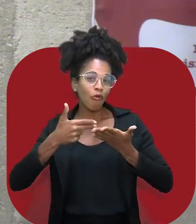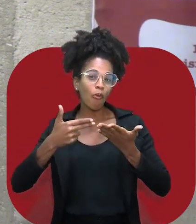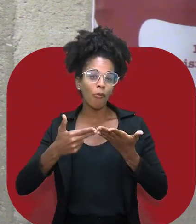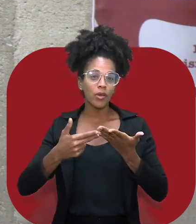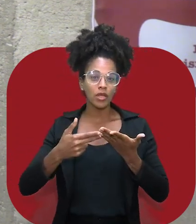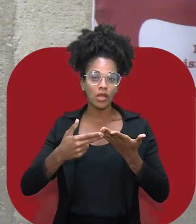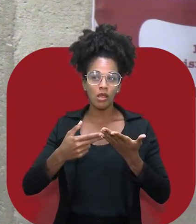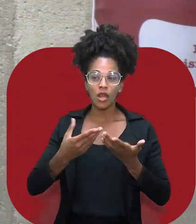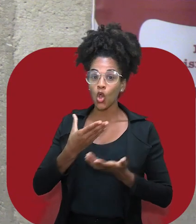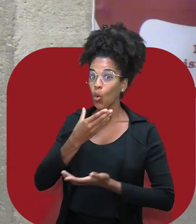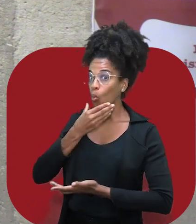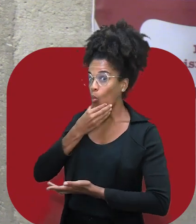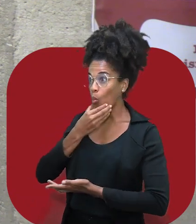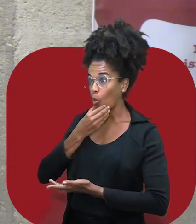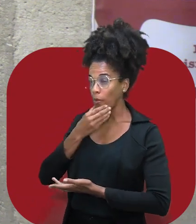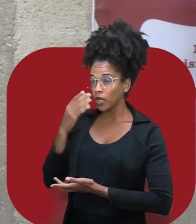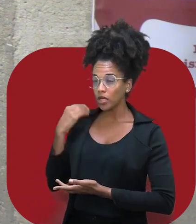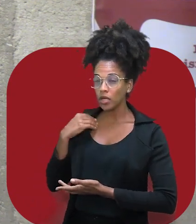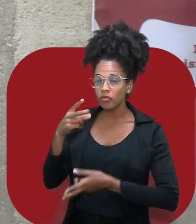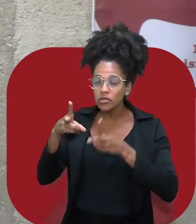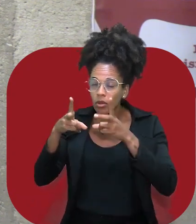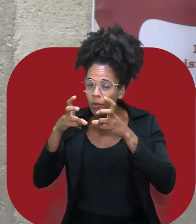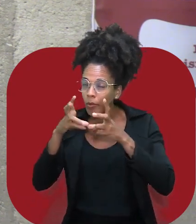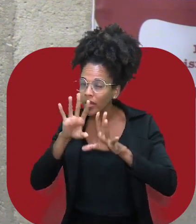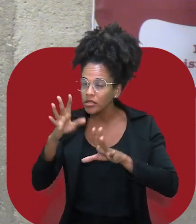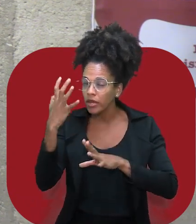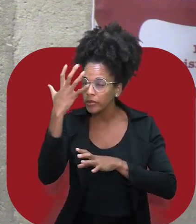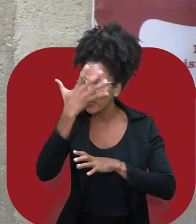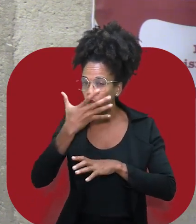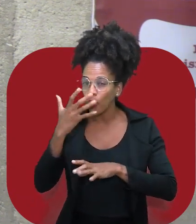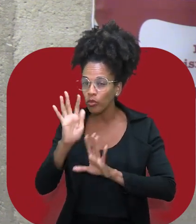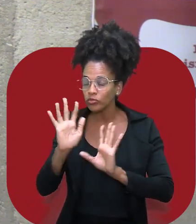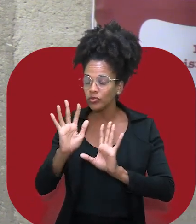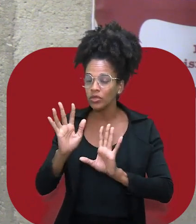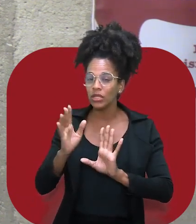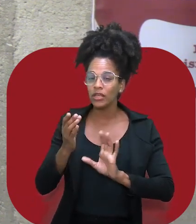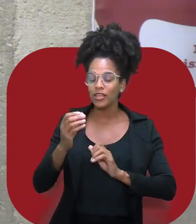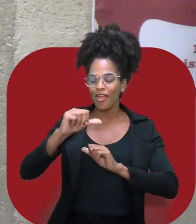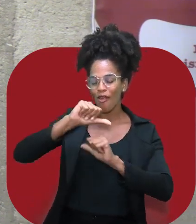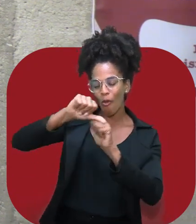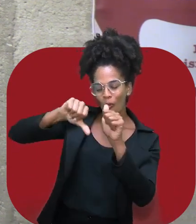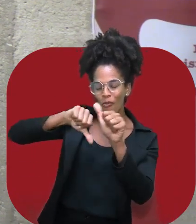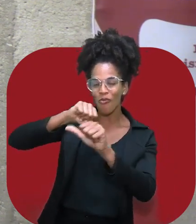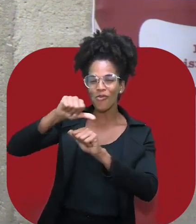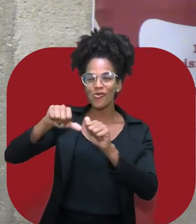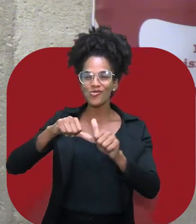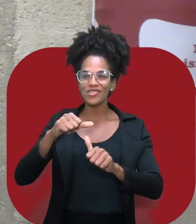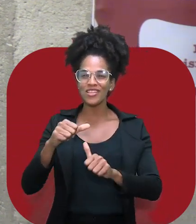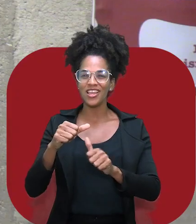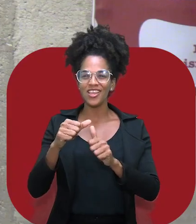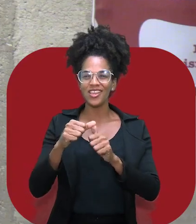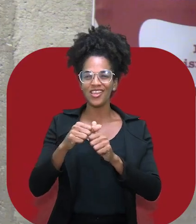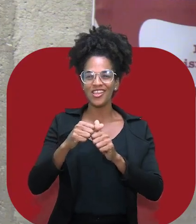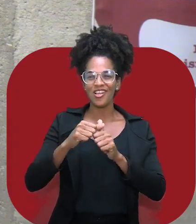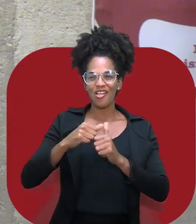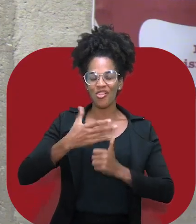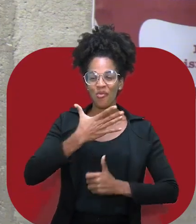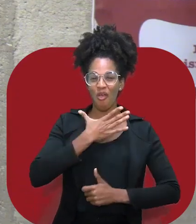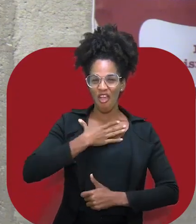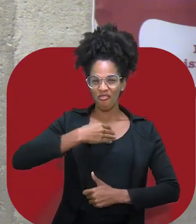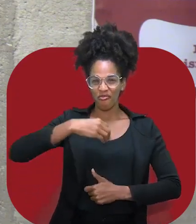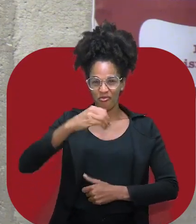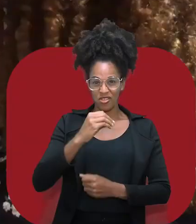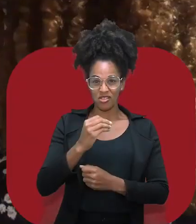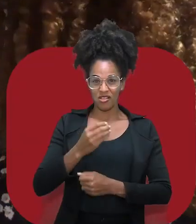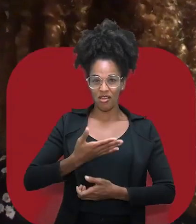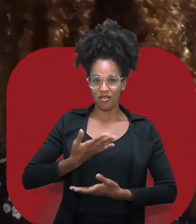que a gente não vê o rosto, em uma filha de Oxalá, vestida com trajes típicos do